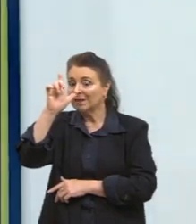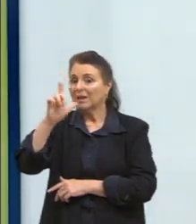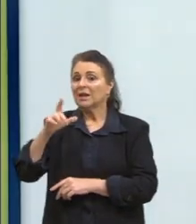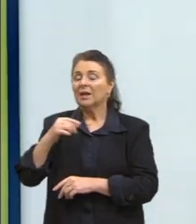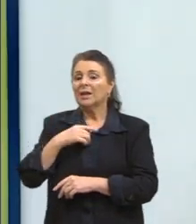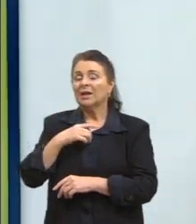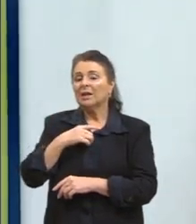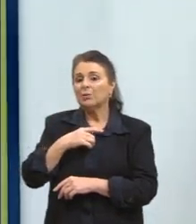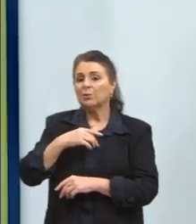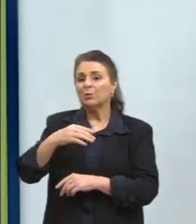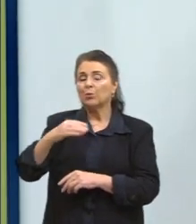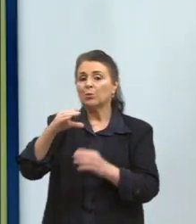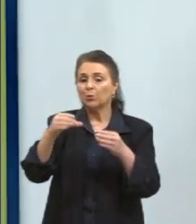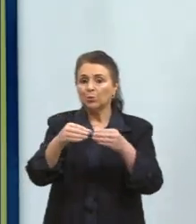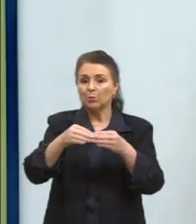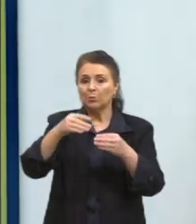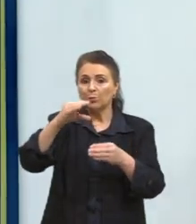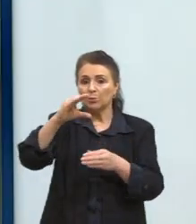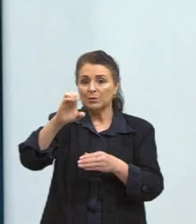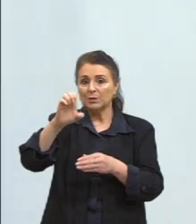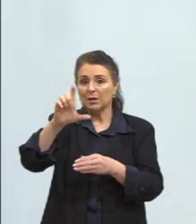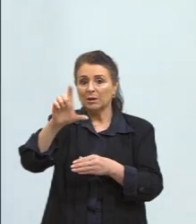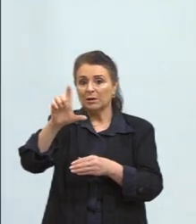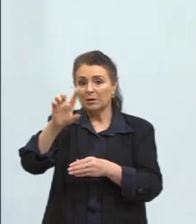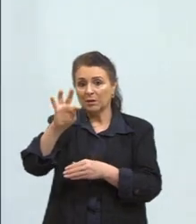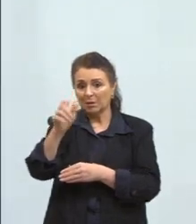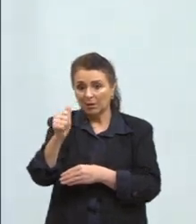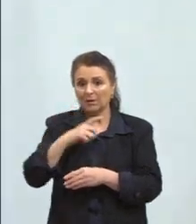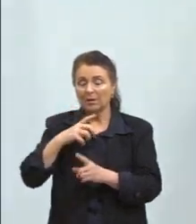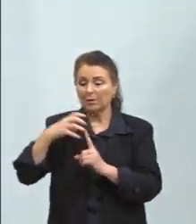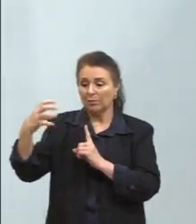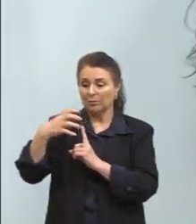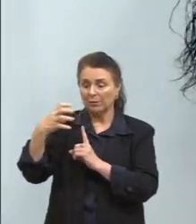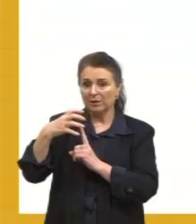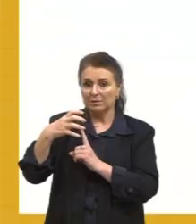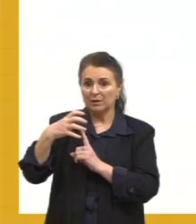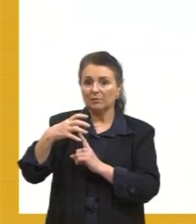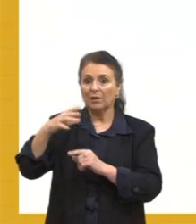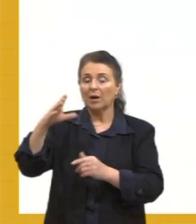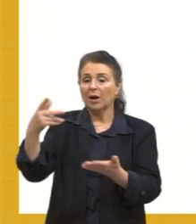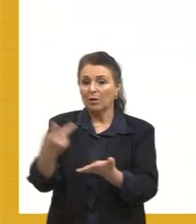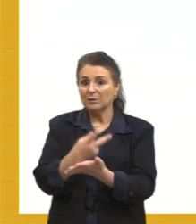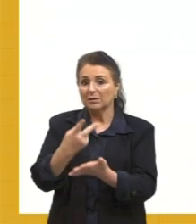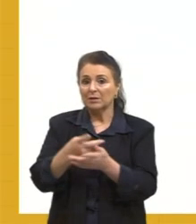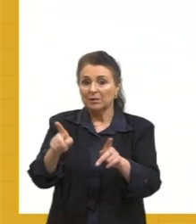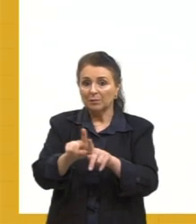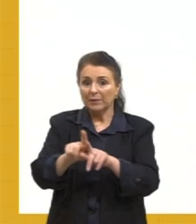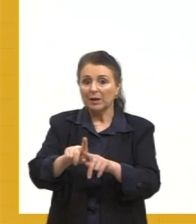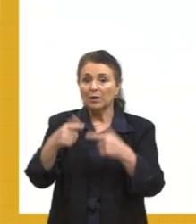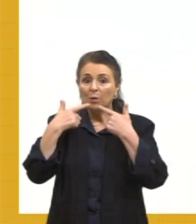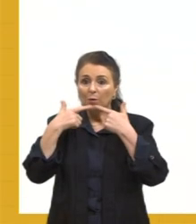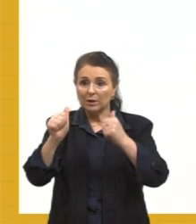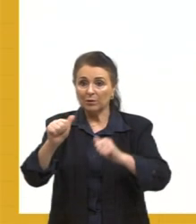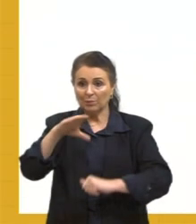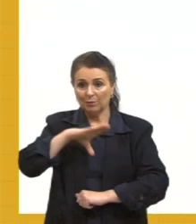celta vai também ter uma grande influência, que é o que vai acontecer com a língua portuguesa. Nós vamos